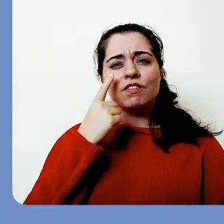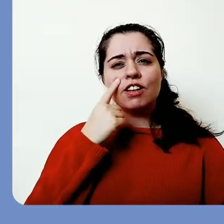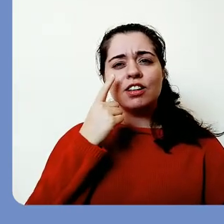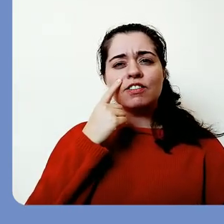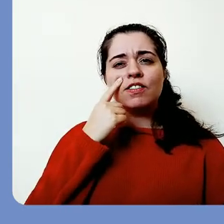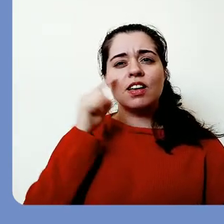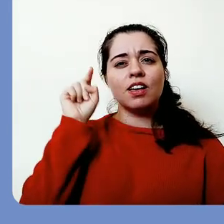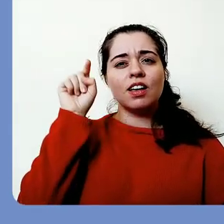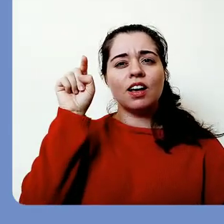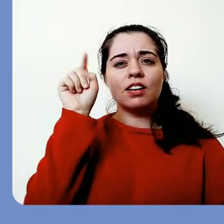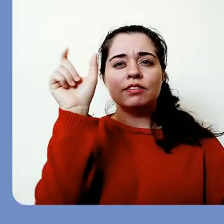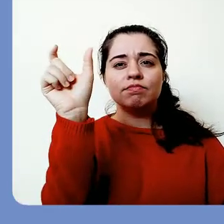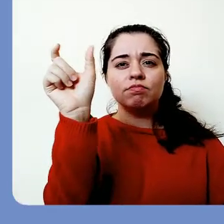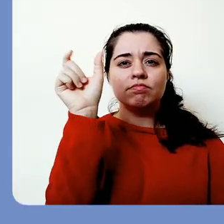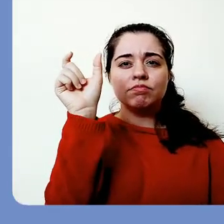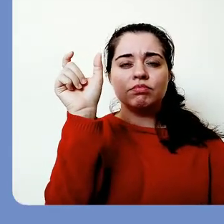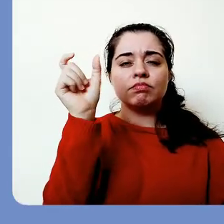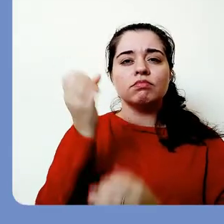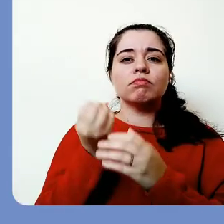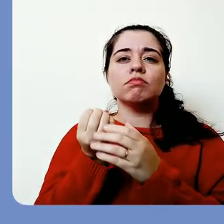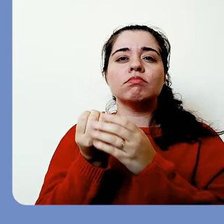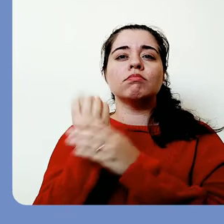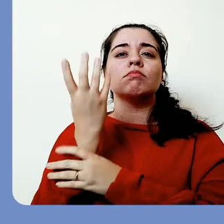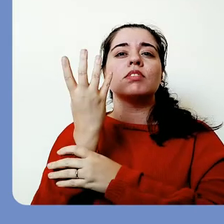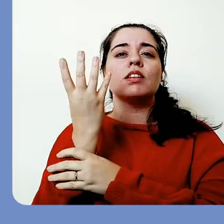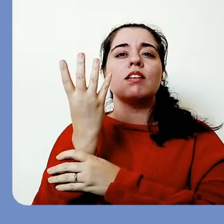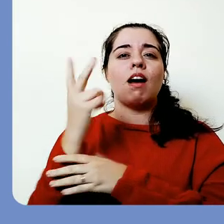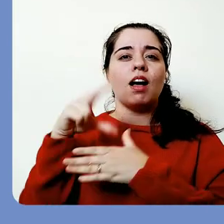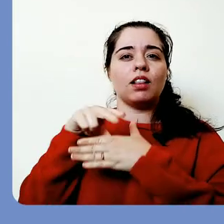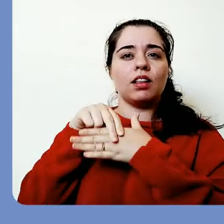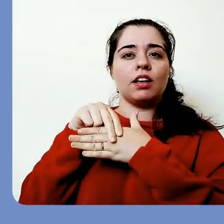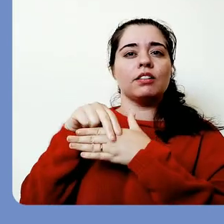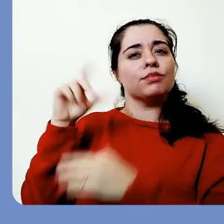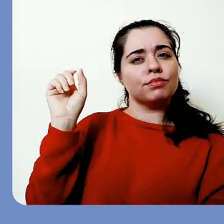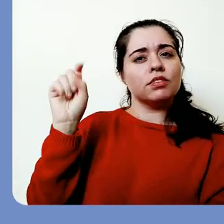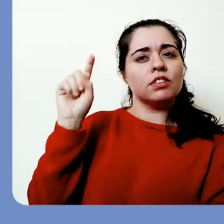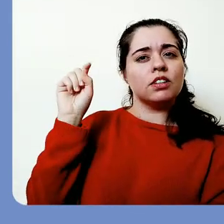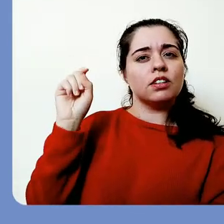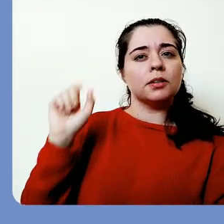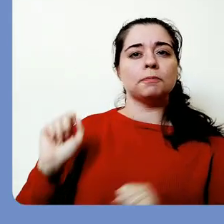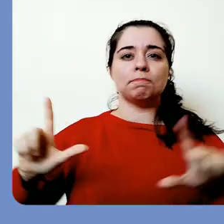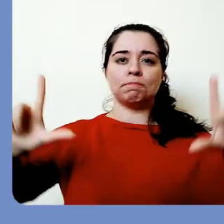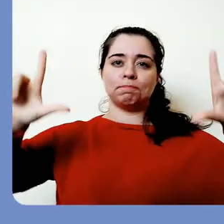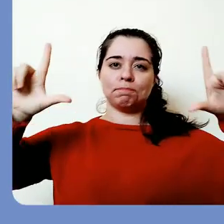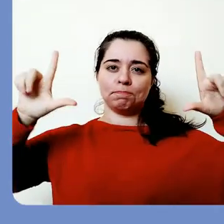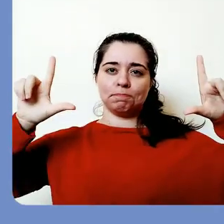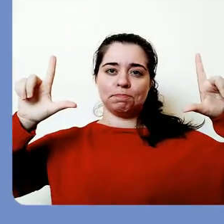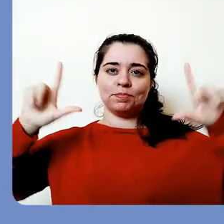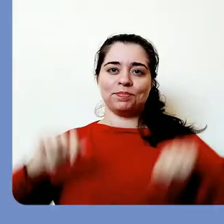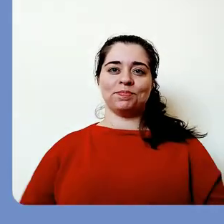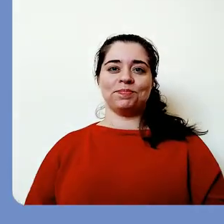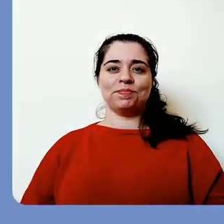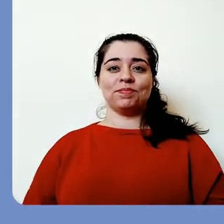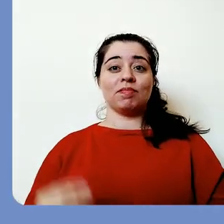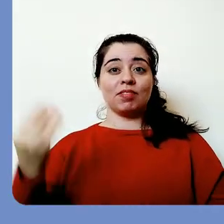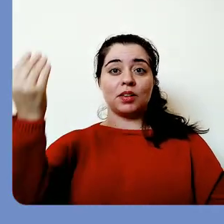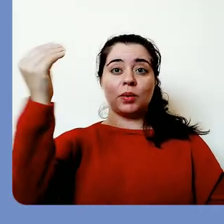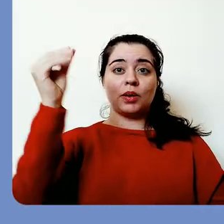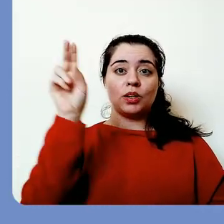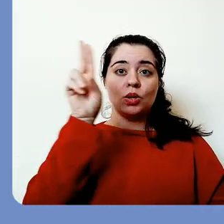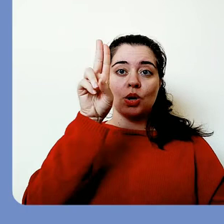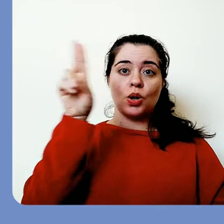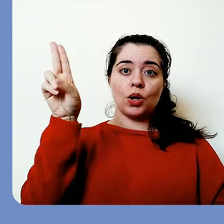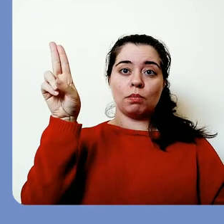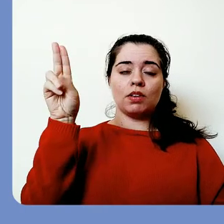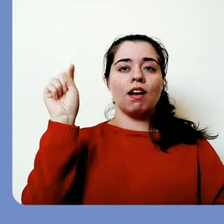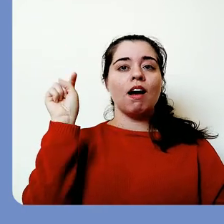Você verá uma mensagem solicitando que você crie um anexo, então clique em criar anexo. Defina um